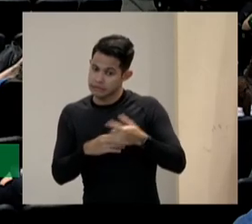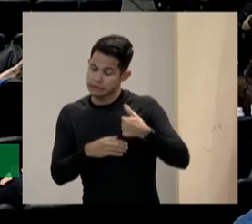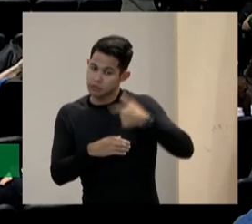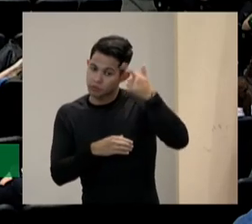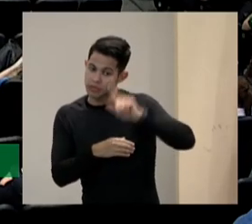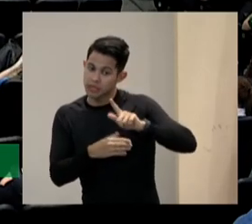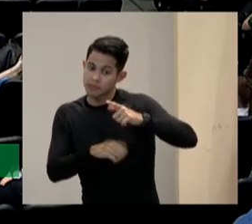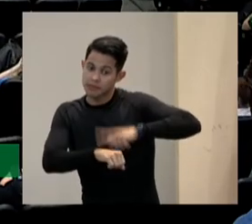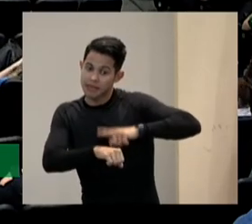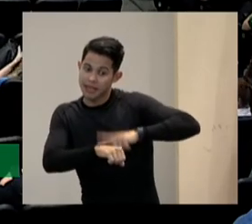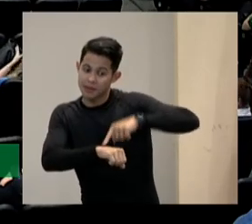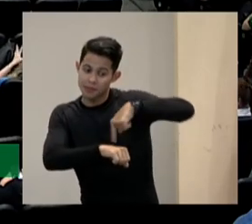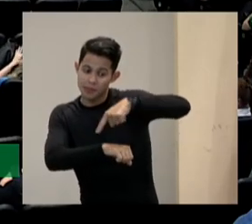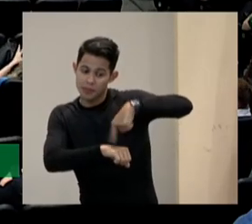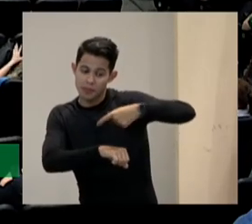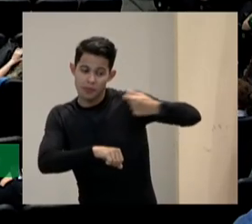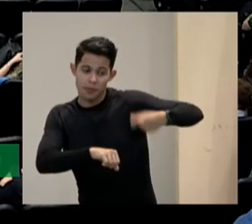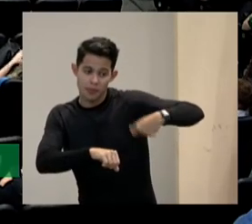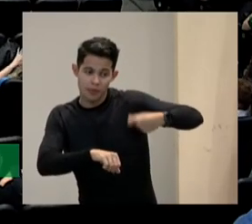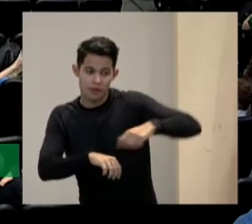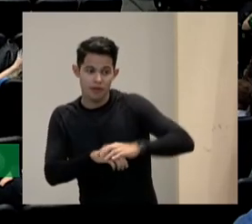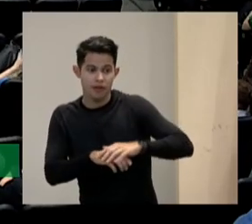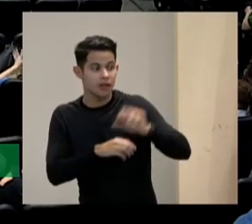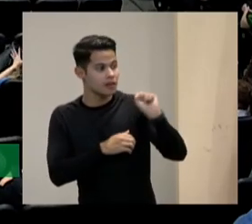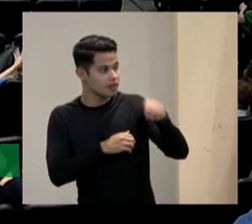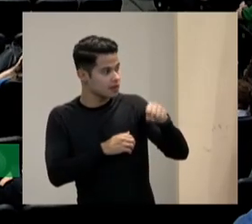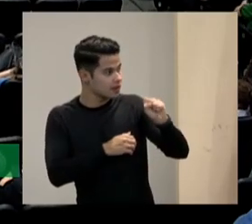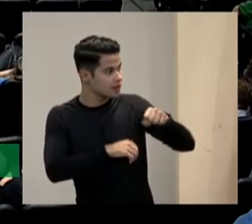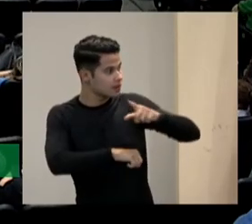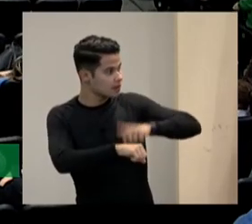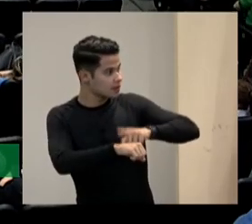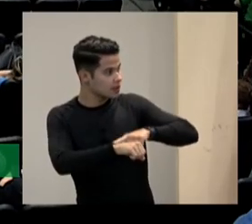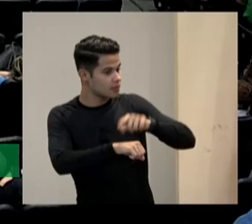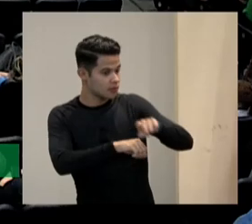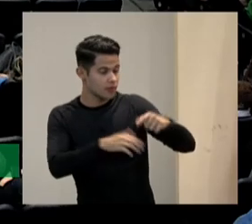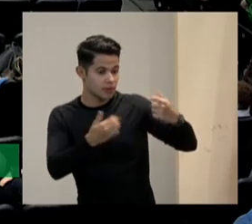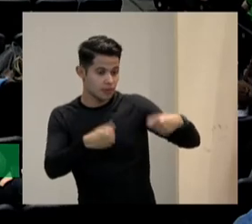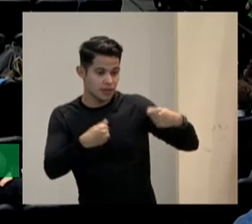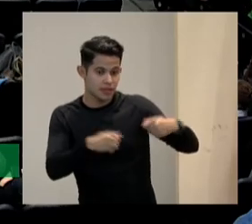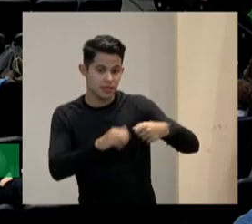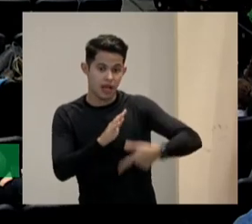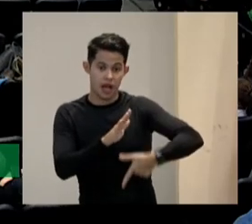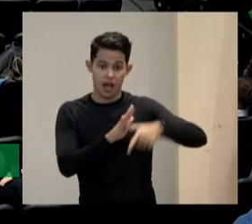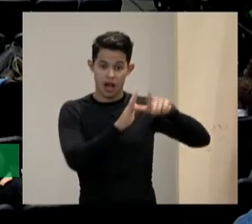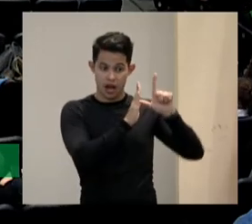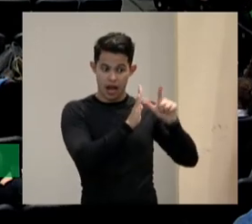sim provavelmente o mesmo tempo que você dedica a apresentar e a recuperar